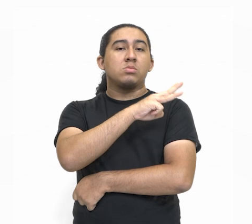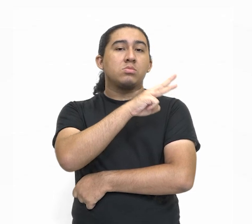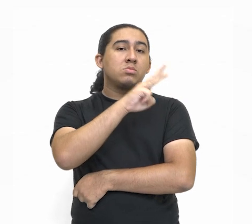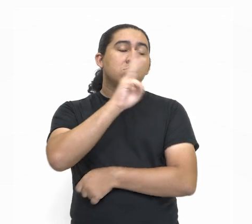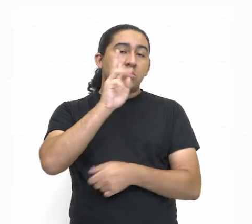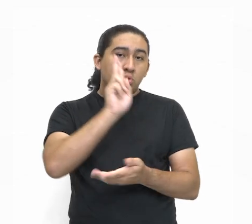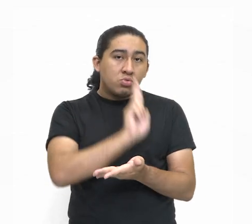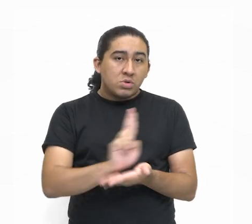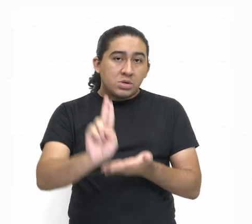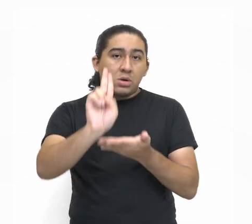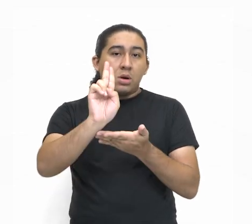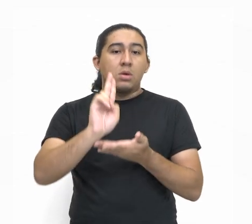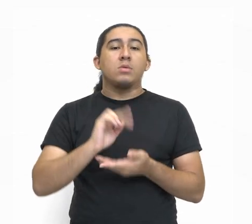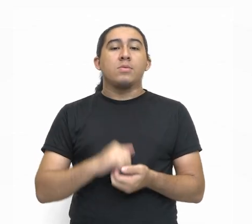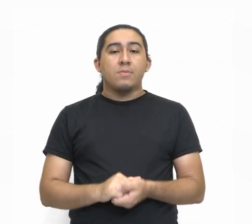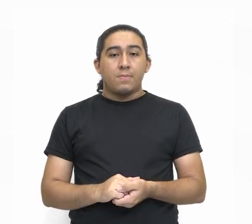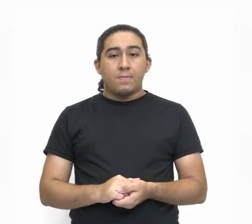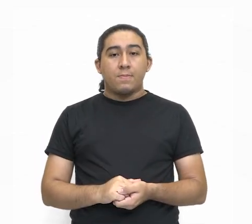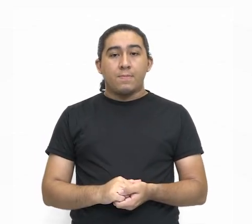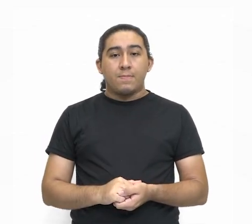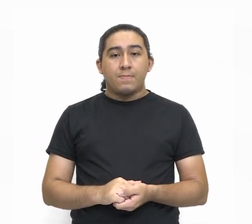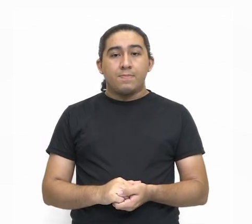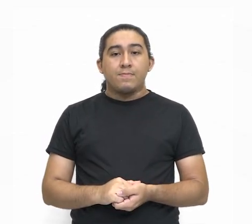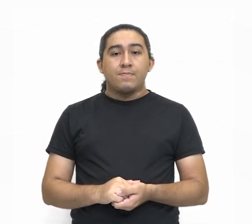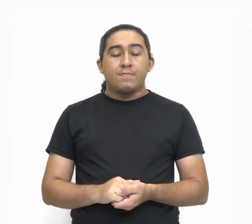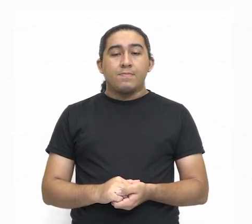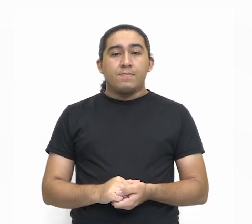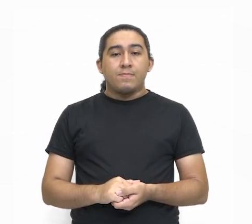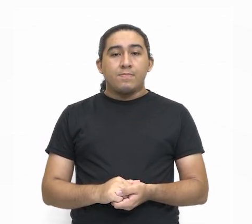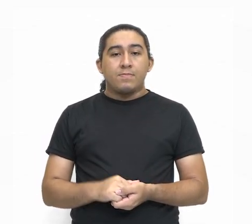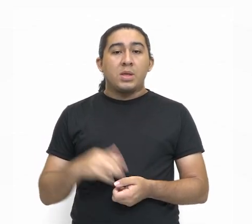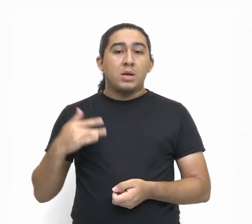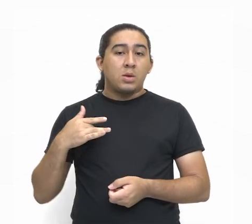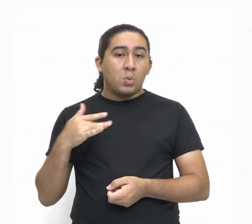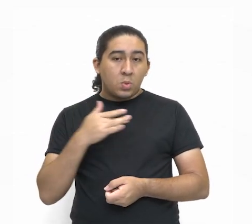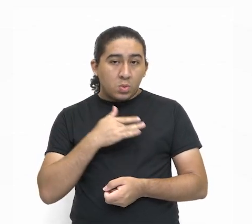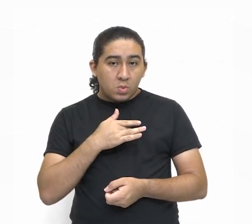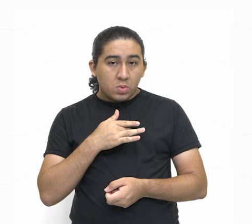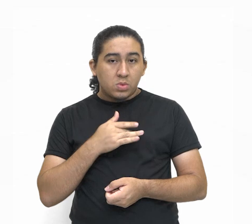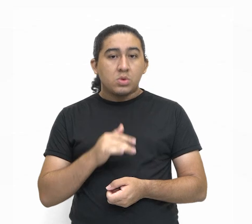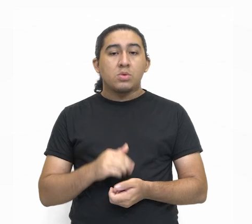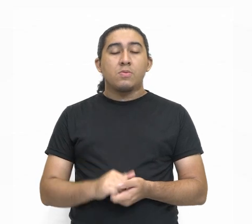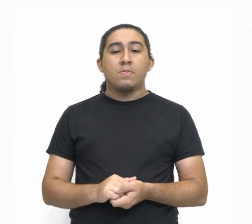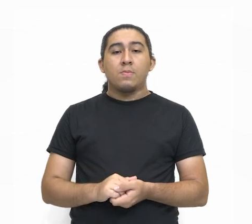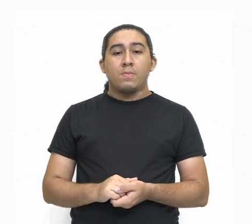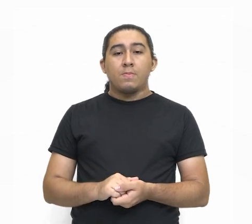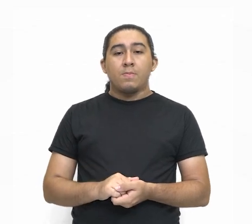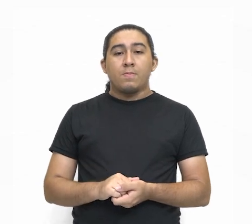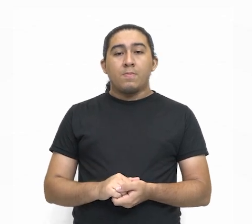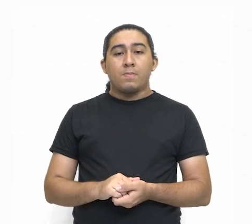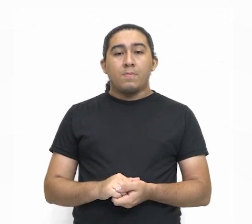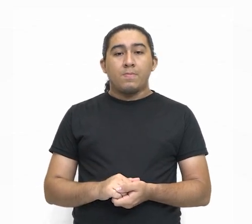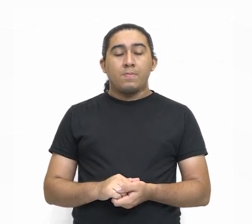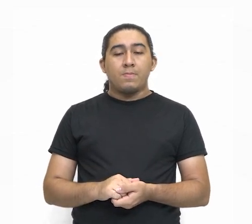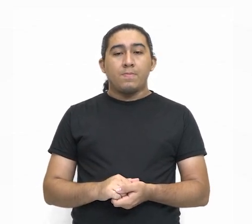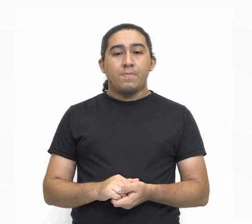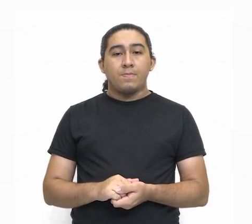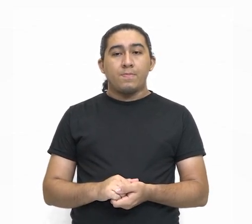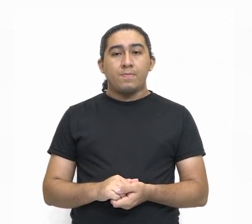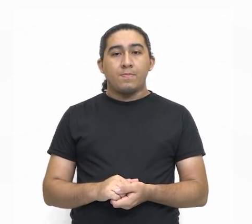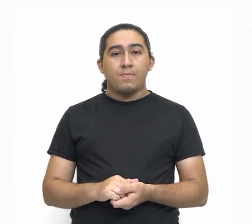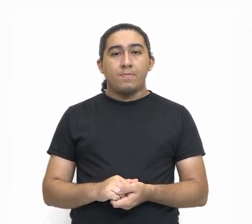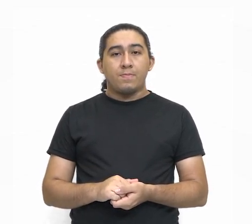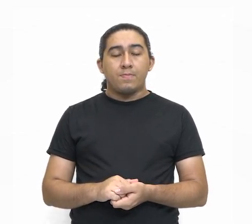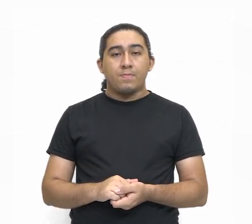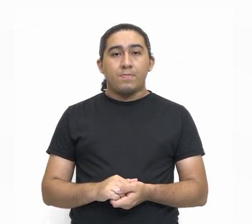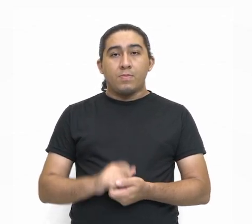Tem direito à saúde, hospitais,